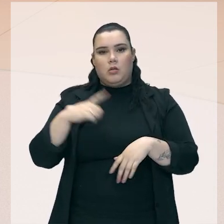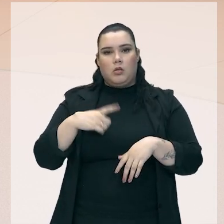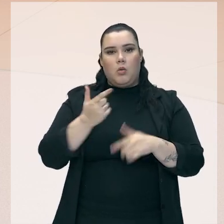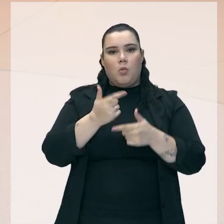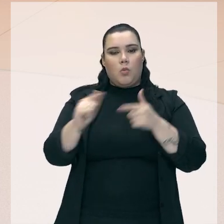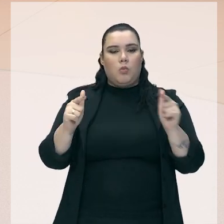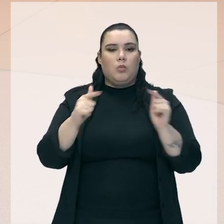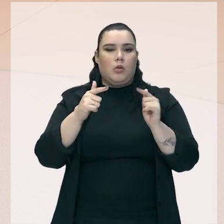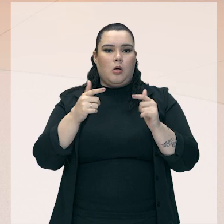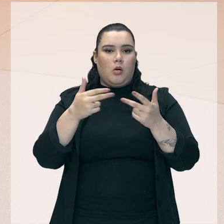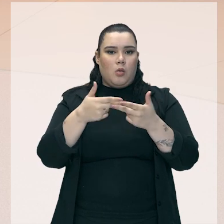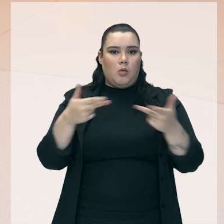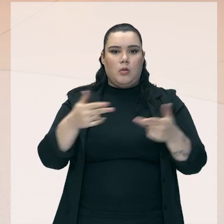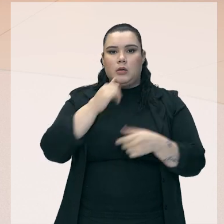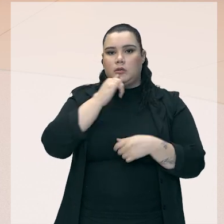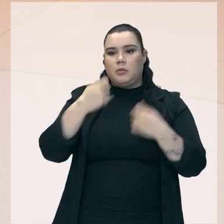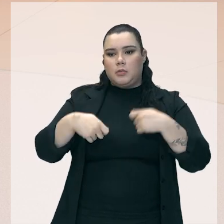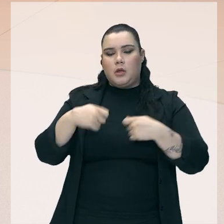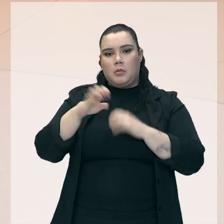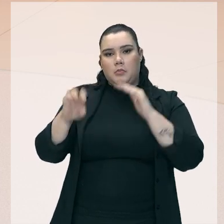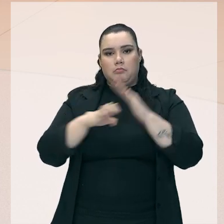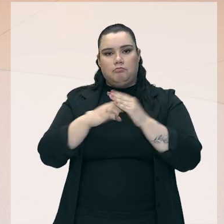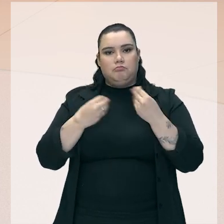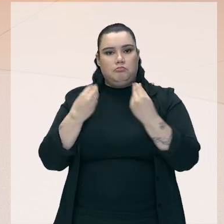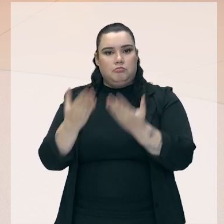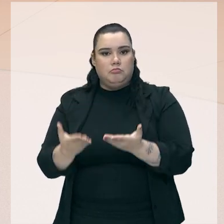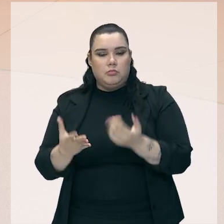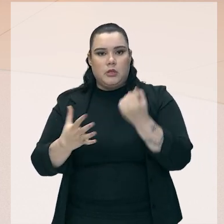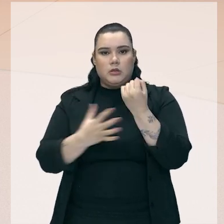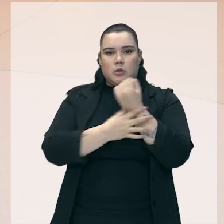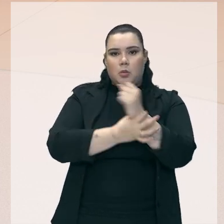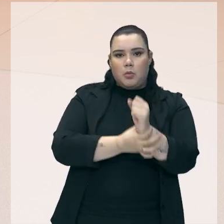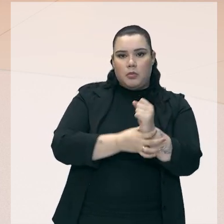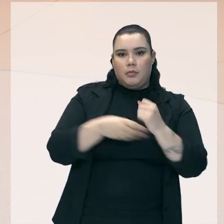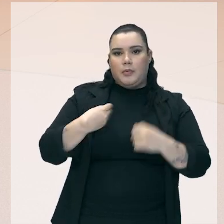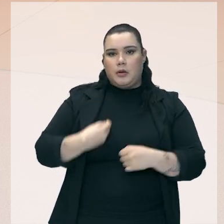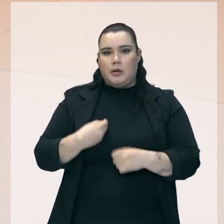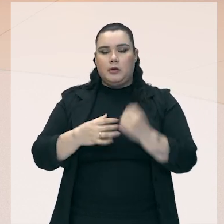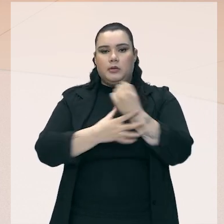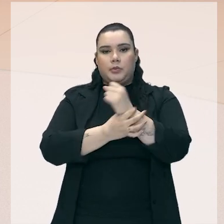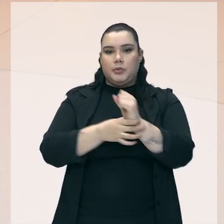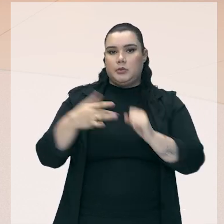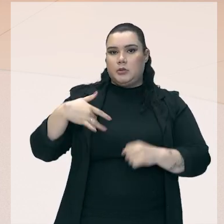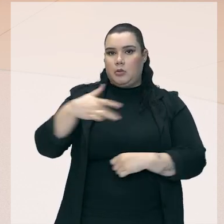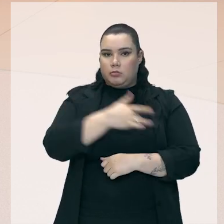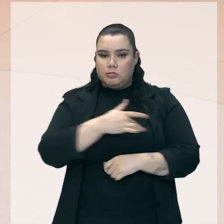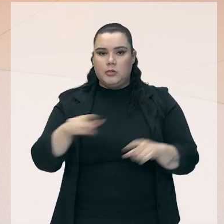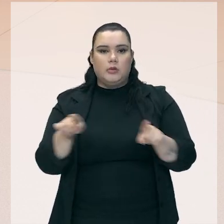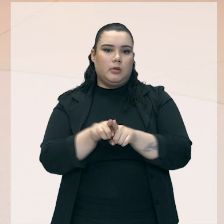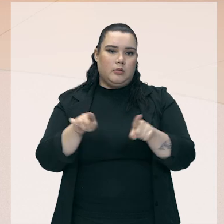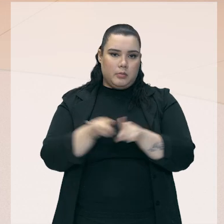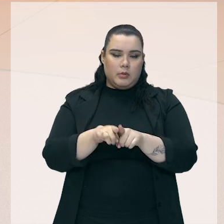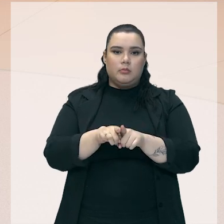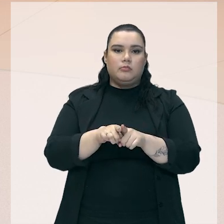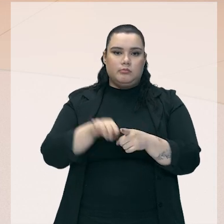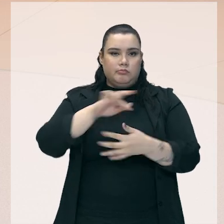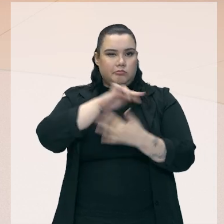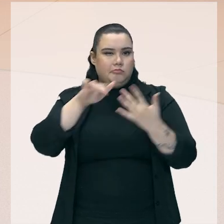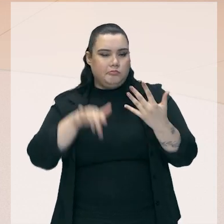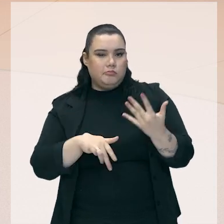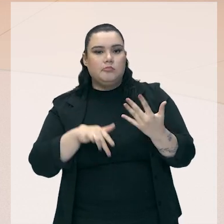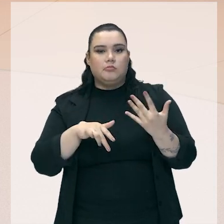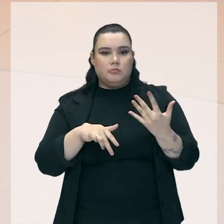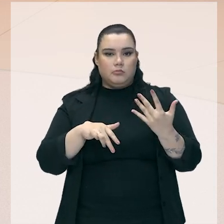benefícios ali que algumas empresas acabam oferecendo, né? Seguros, seguro saúde, isso também acaba sendo muito bem visto, né?